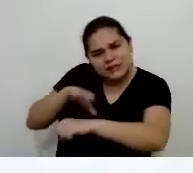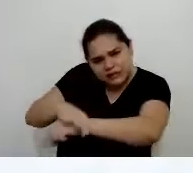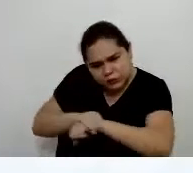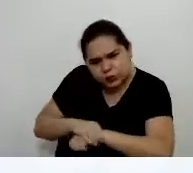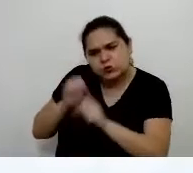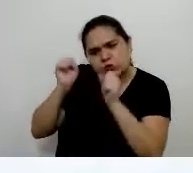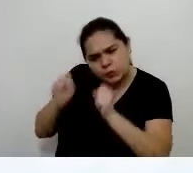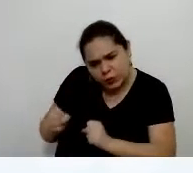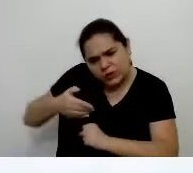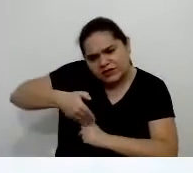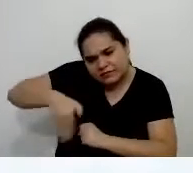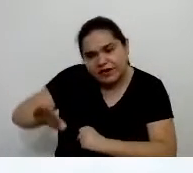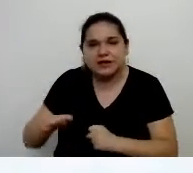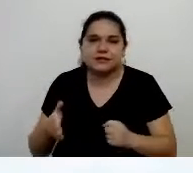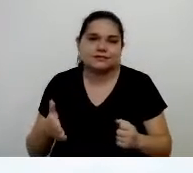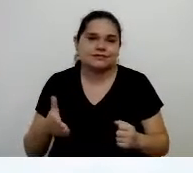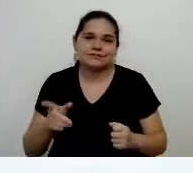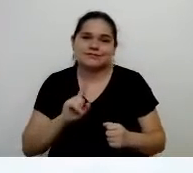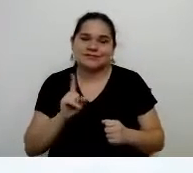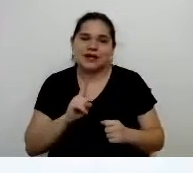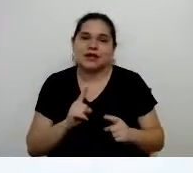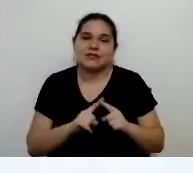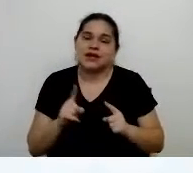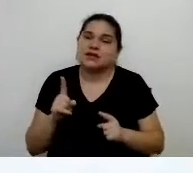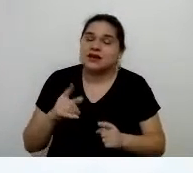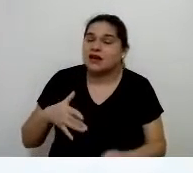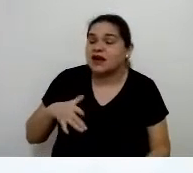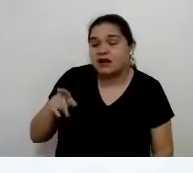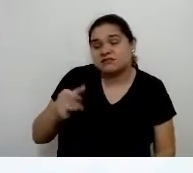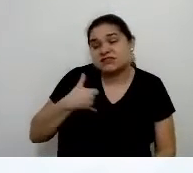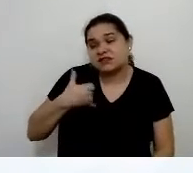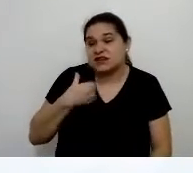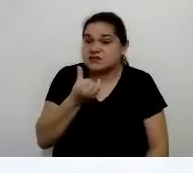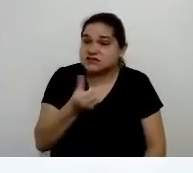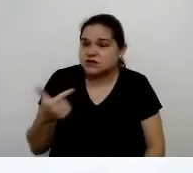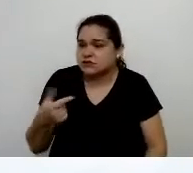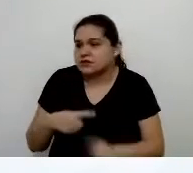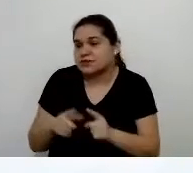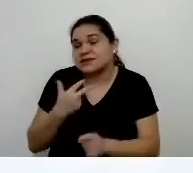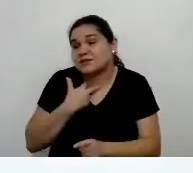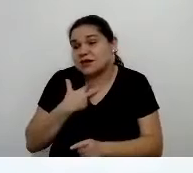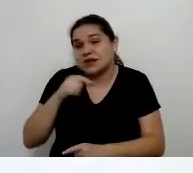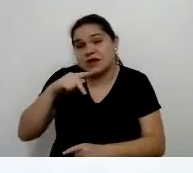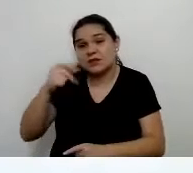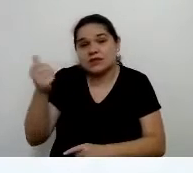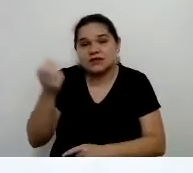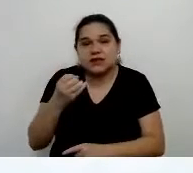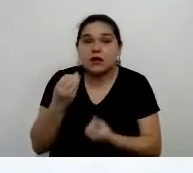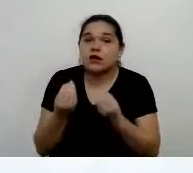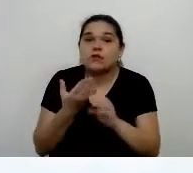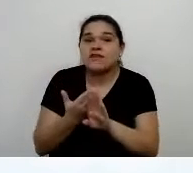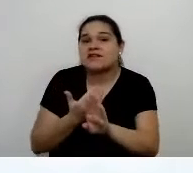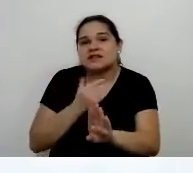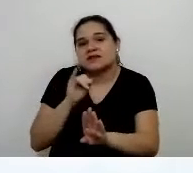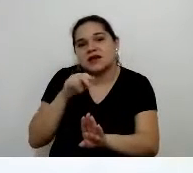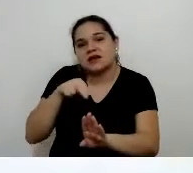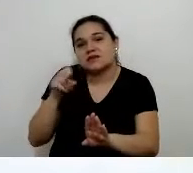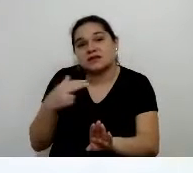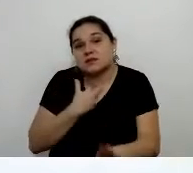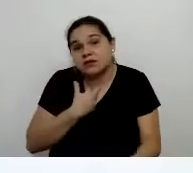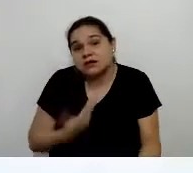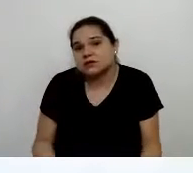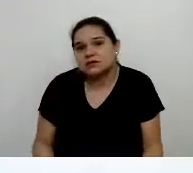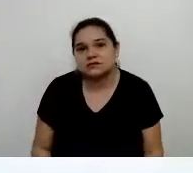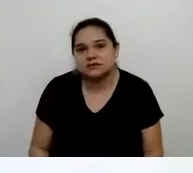você tem 62 anos, mas não completou o tempo de contribuição para se aposentar, ele não tem como afastar ele para o INSS, certo?